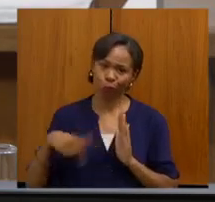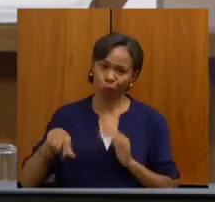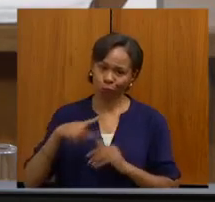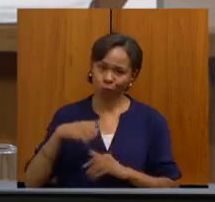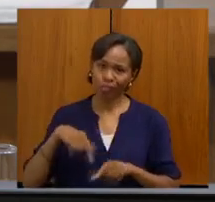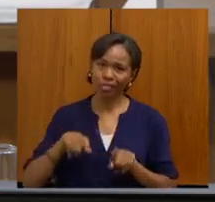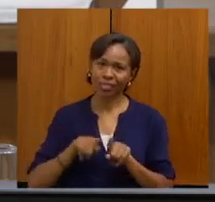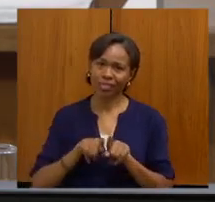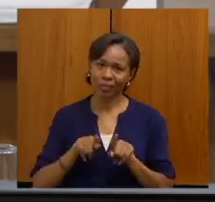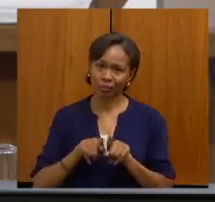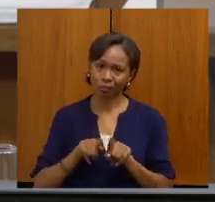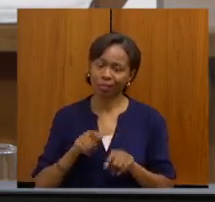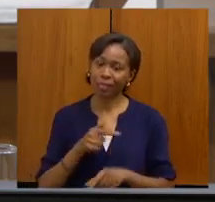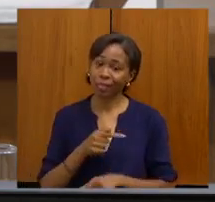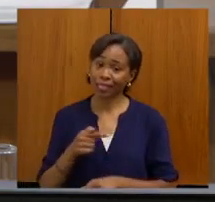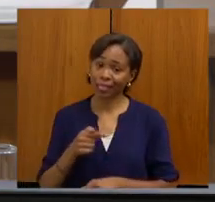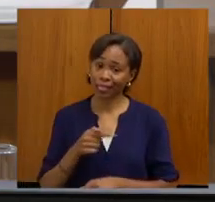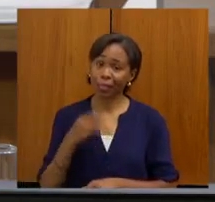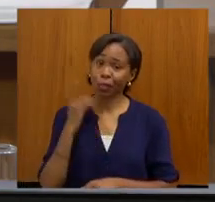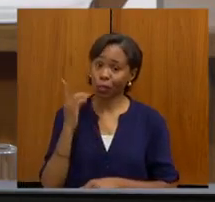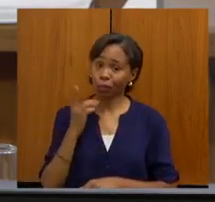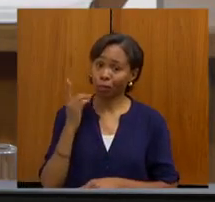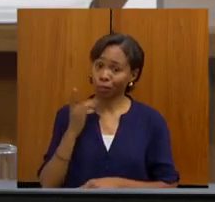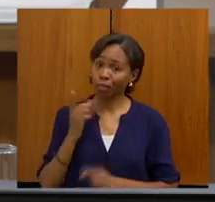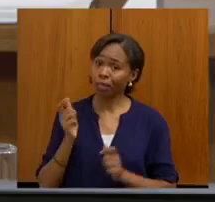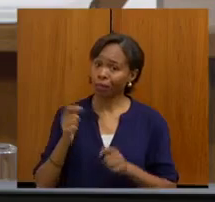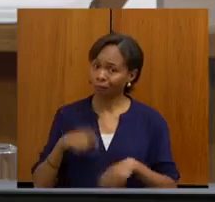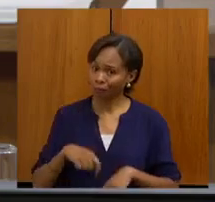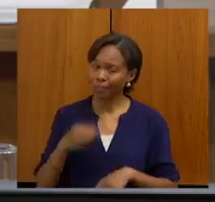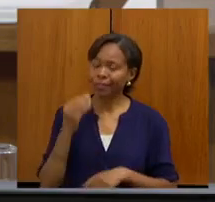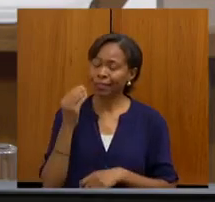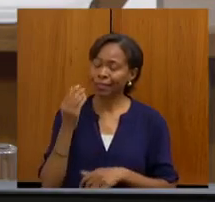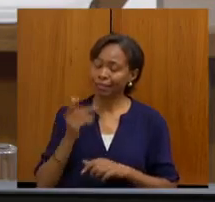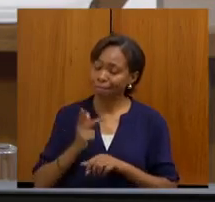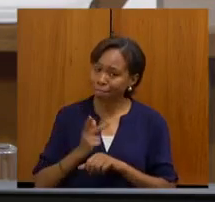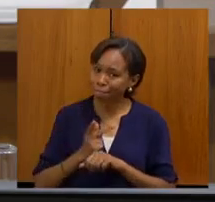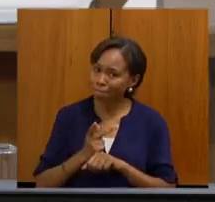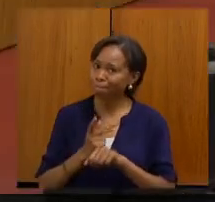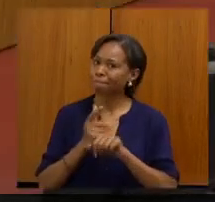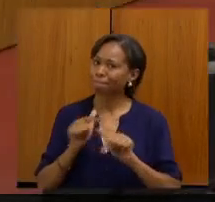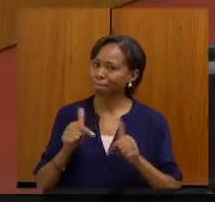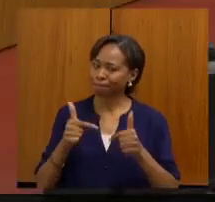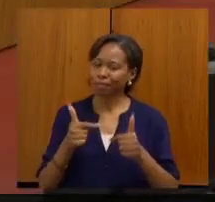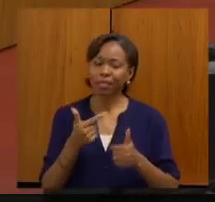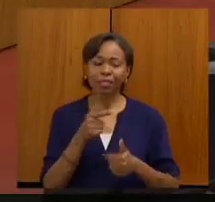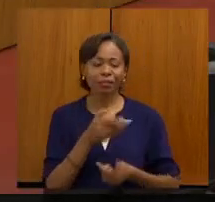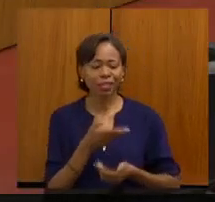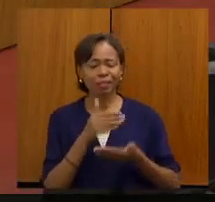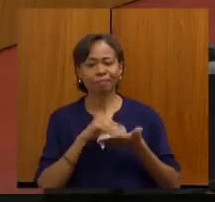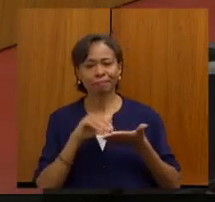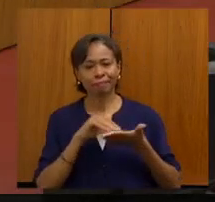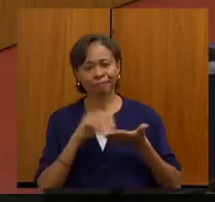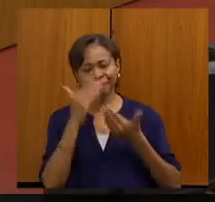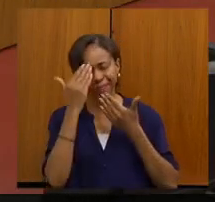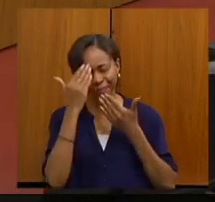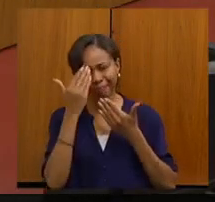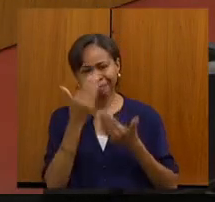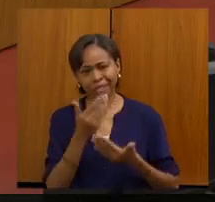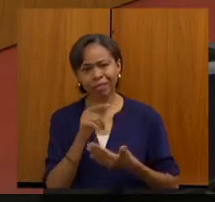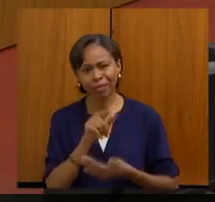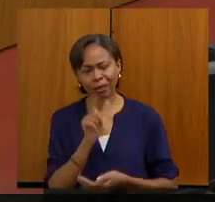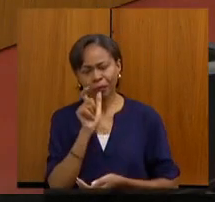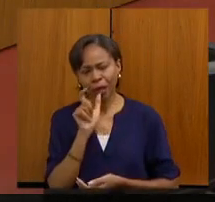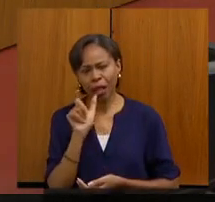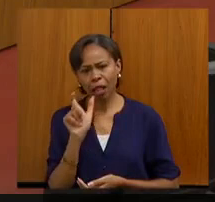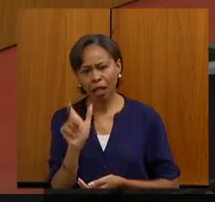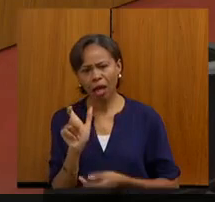Eu espero que essa seja realmente a nossa busca aqui. Então, eu quero te agradecer, Fábio, pelo empenho, pela palavra de que vai se